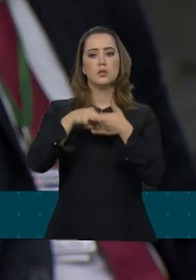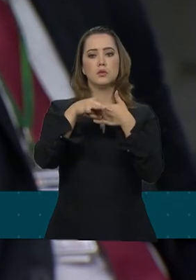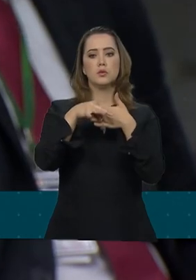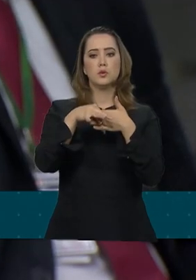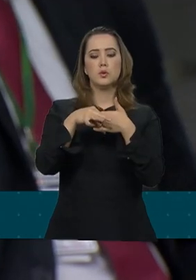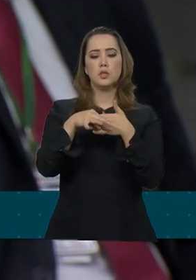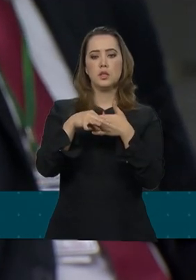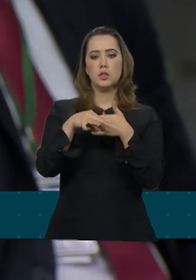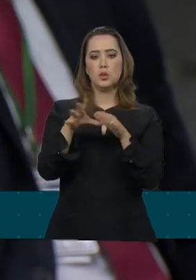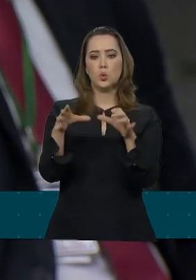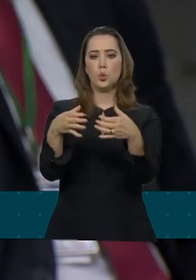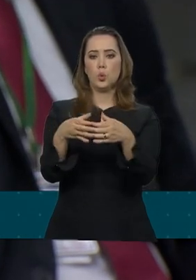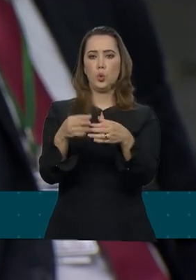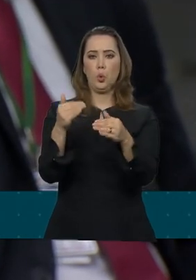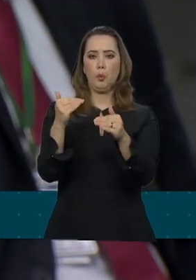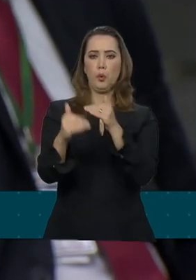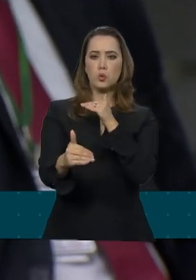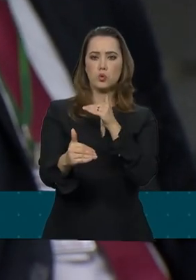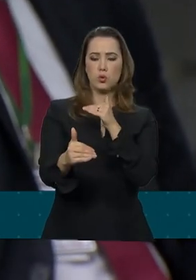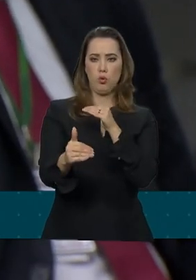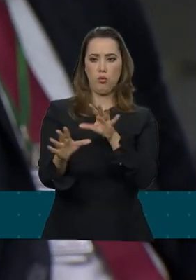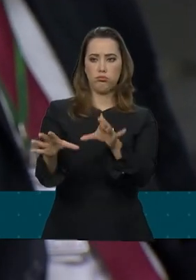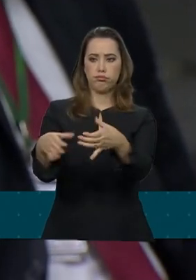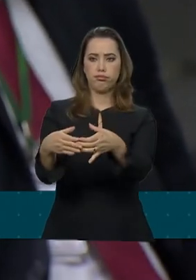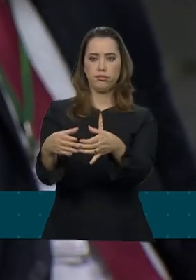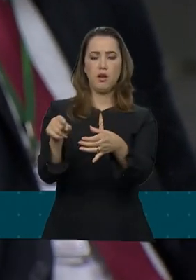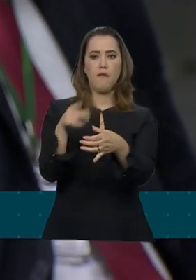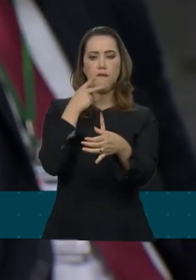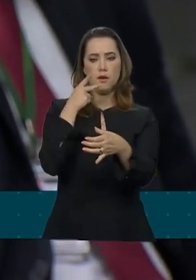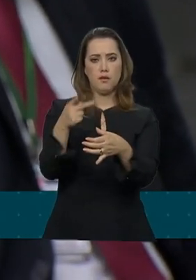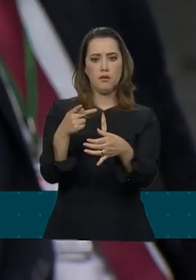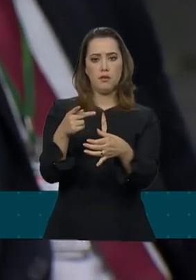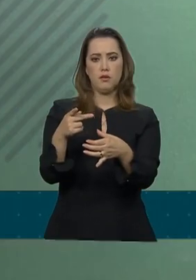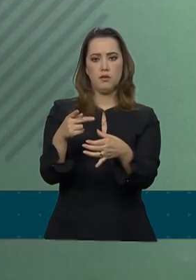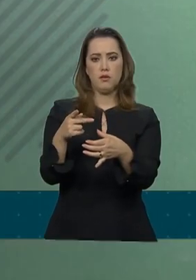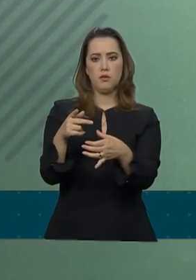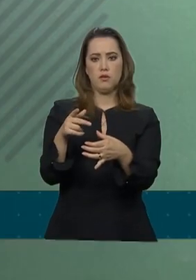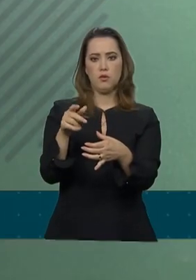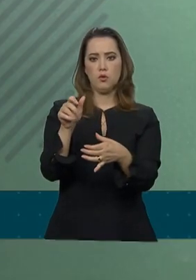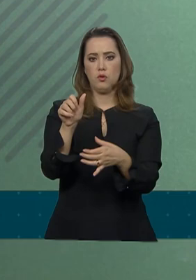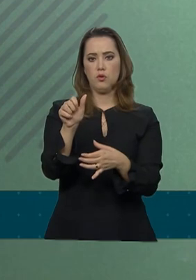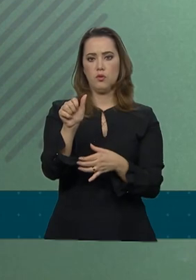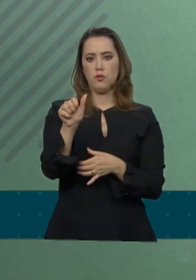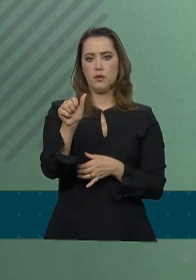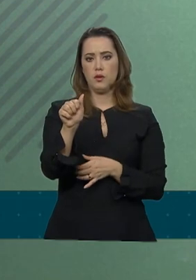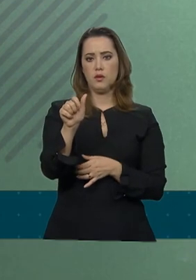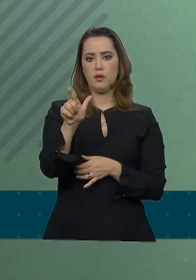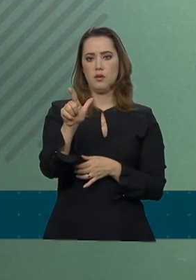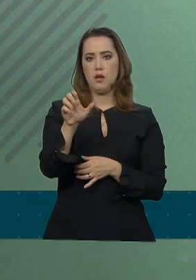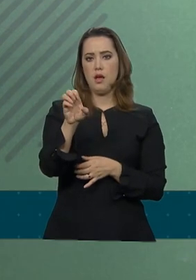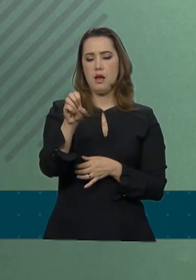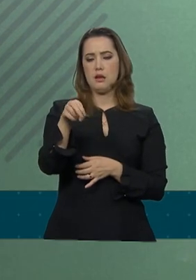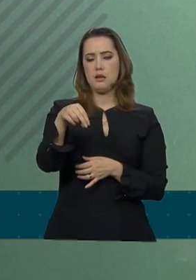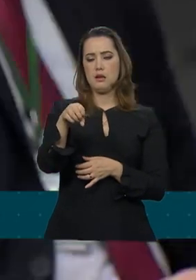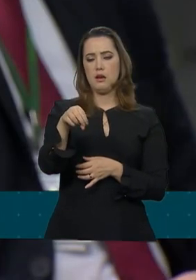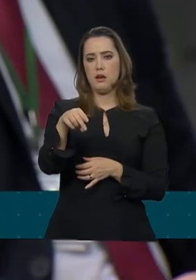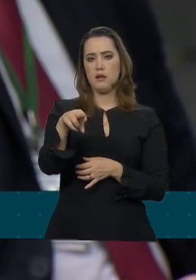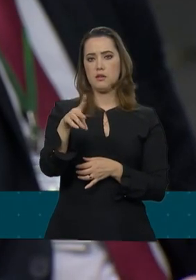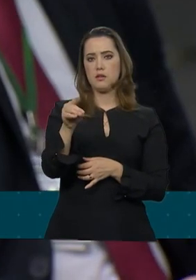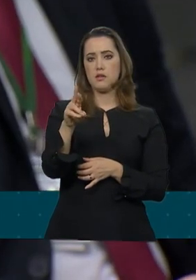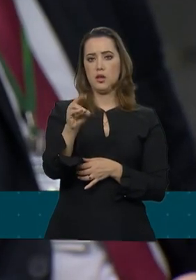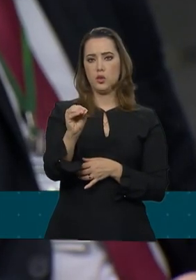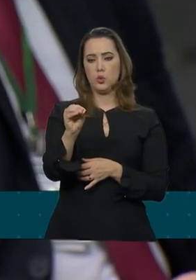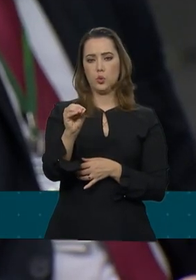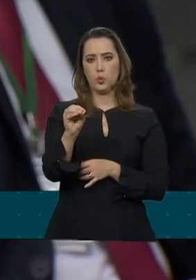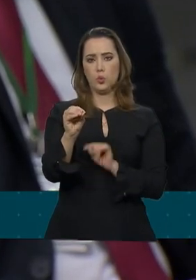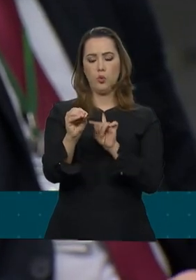oposição na Câmara, o Alessandro Molon, disse que o governo... O Alessandro Molon, líder da oposição, disse